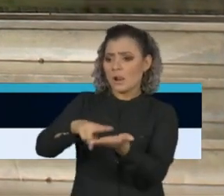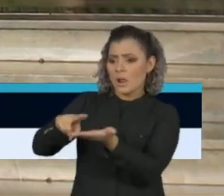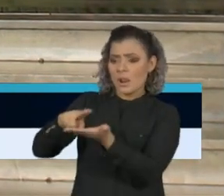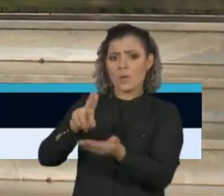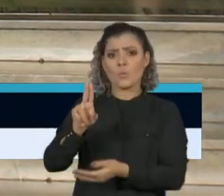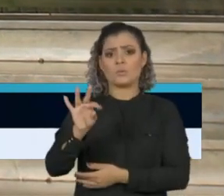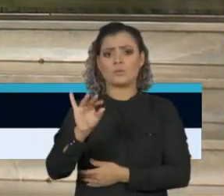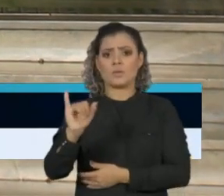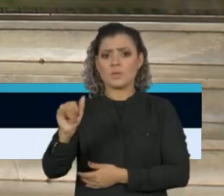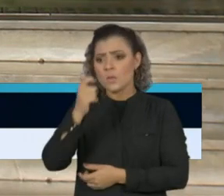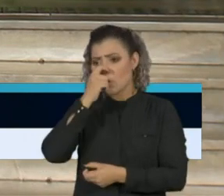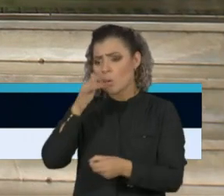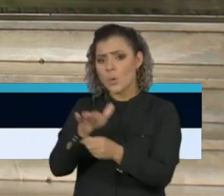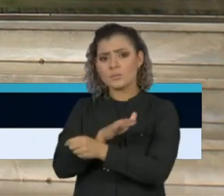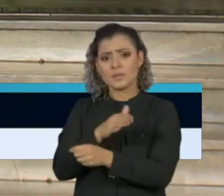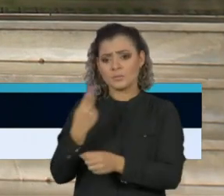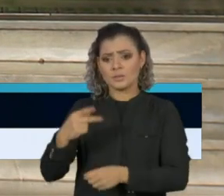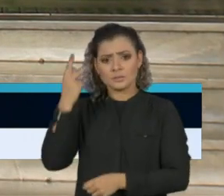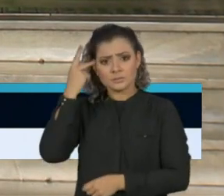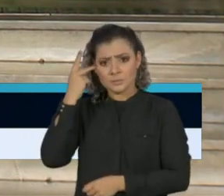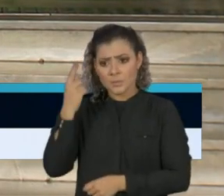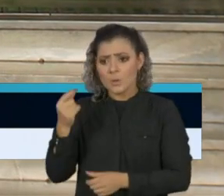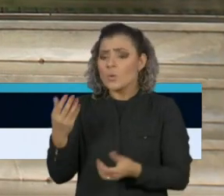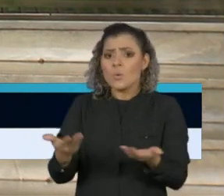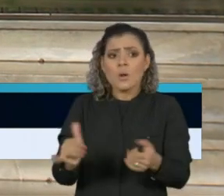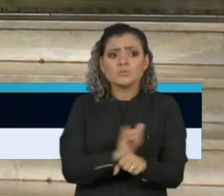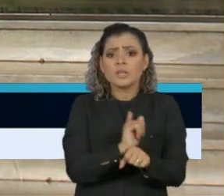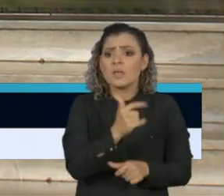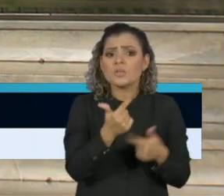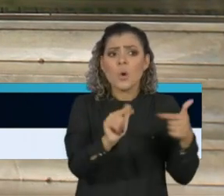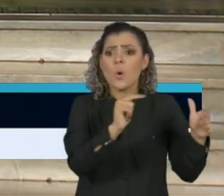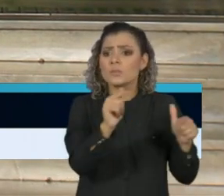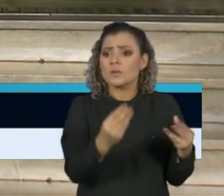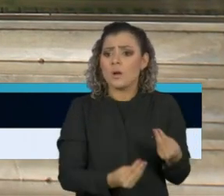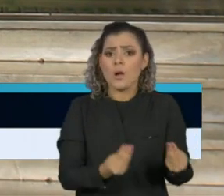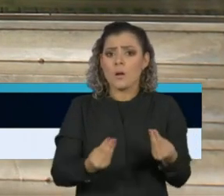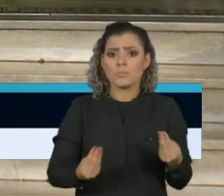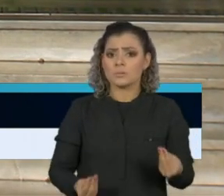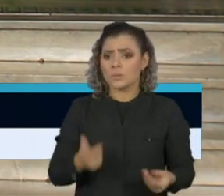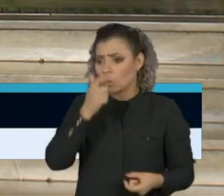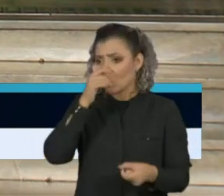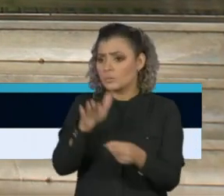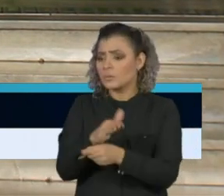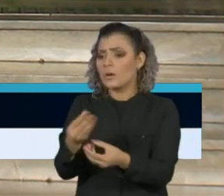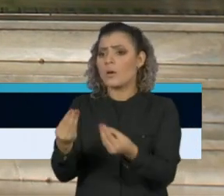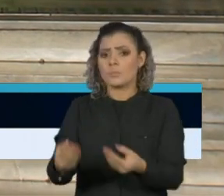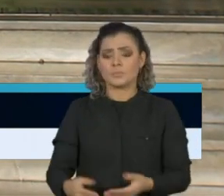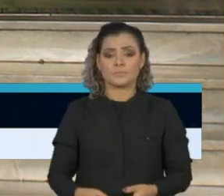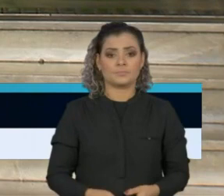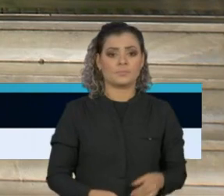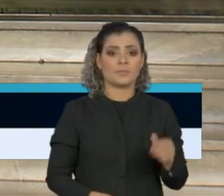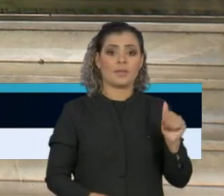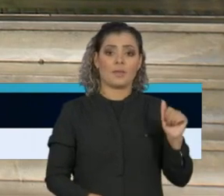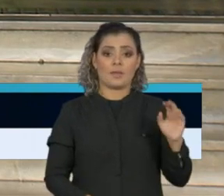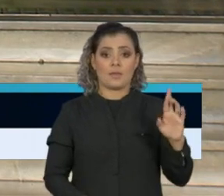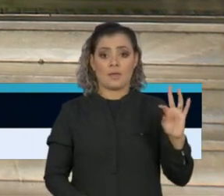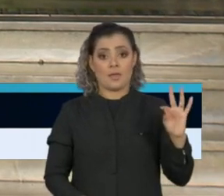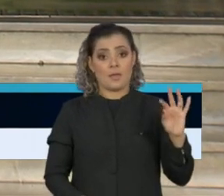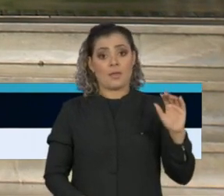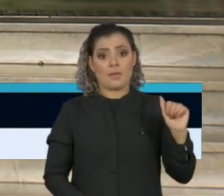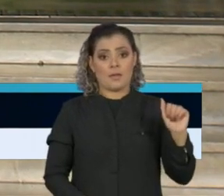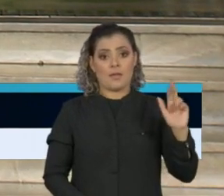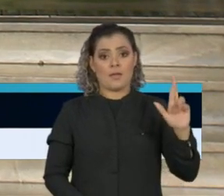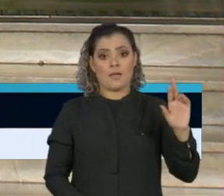estarão totalmente ocupados e qual é o plano para esta situação? Arthur, obrigado pela pergunta, obrigado por estar